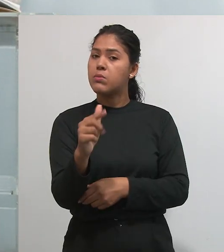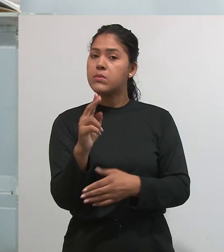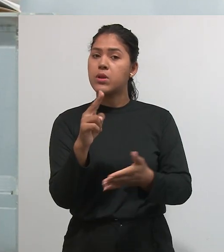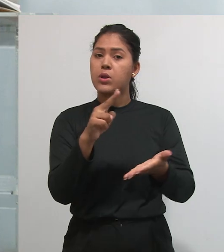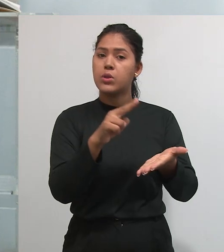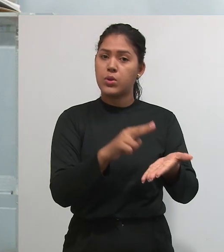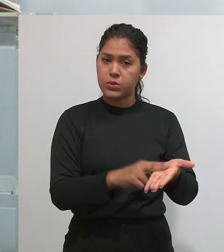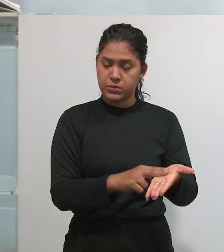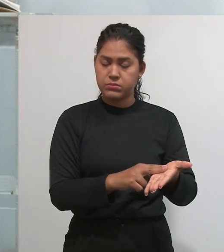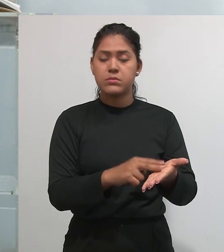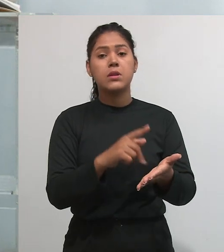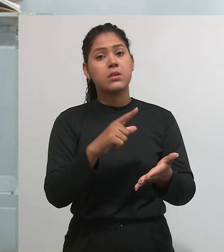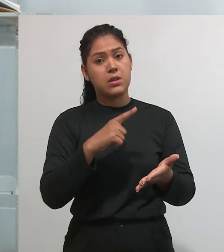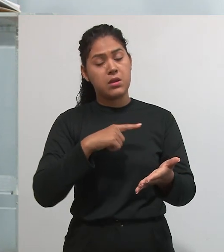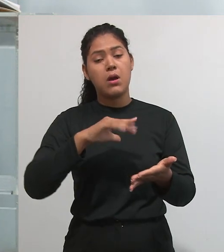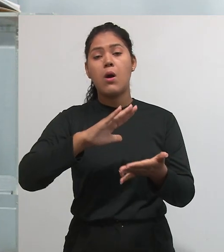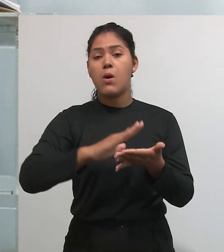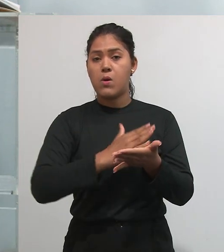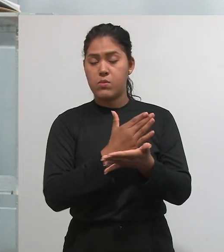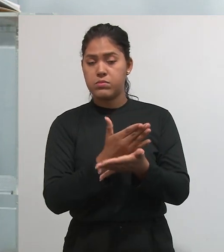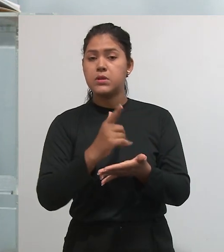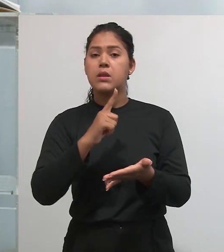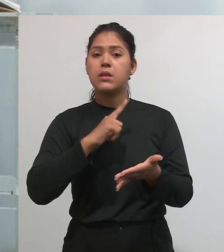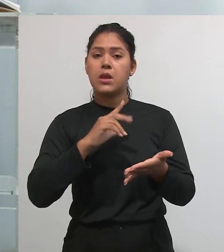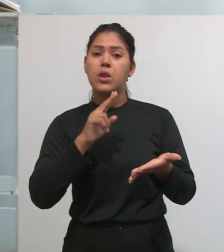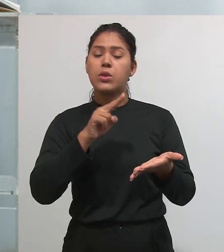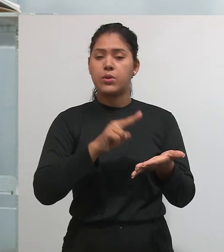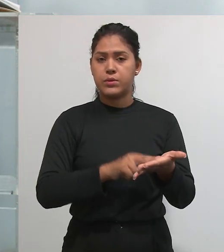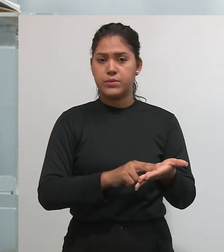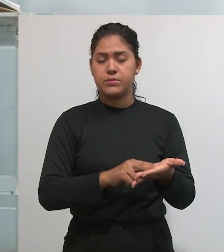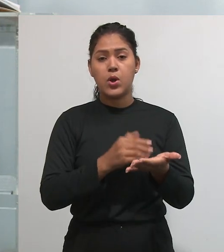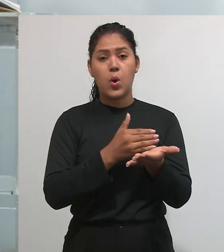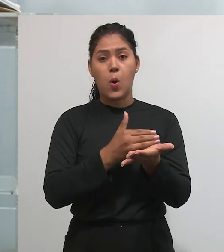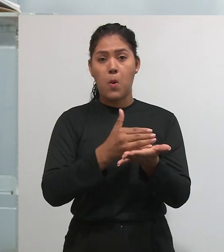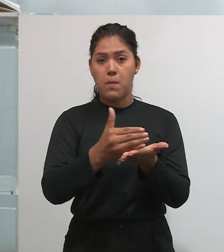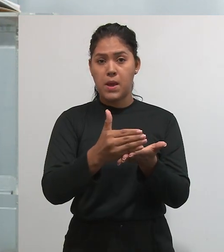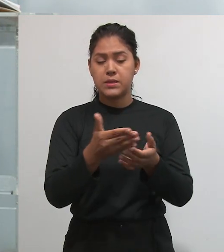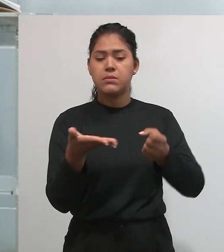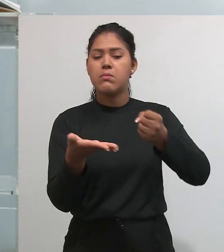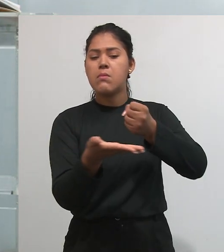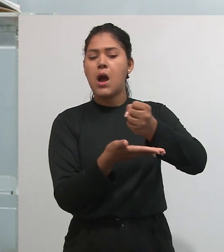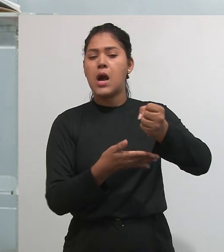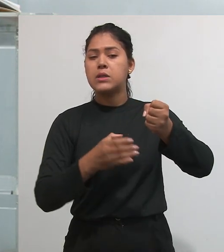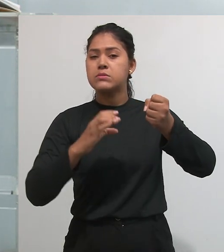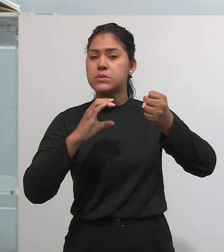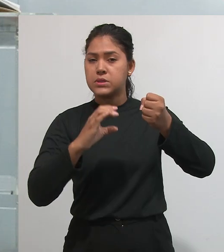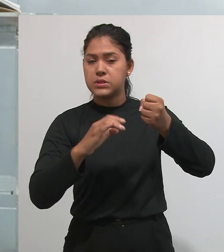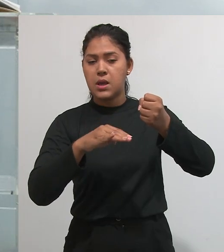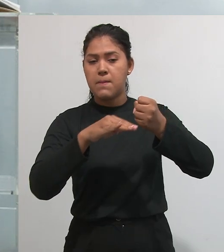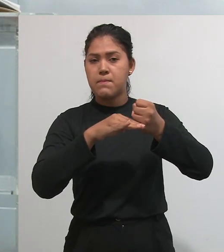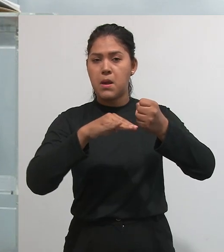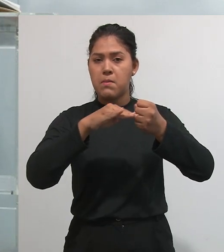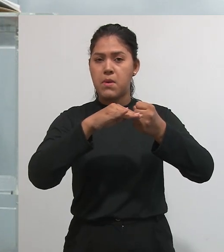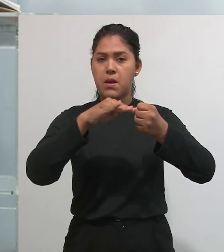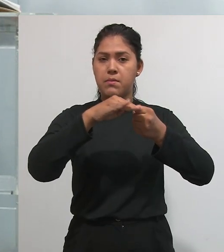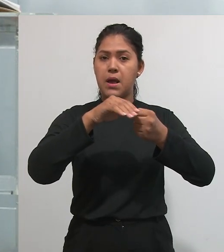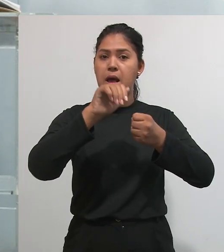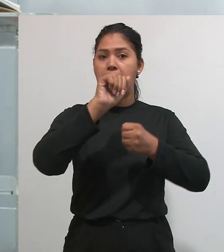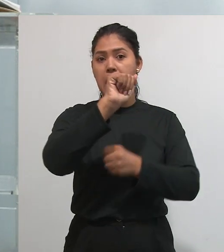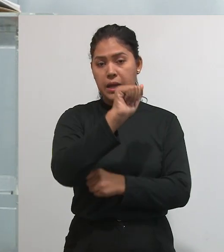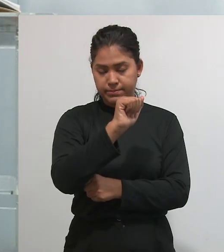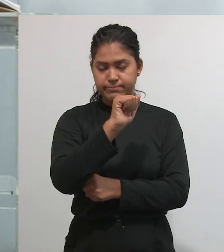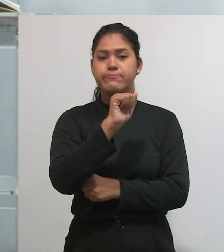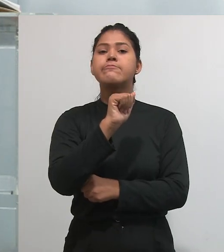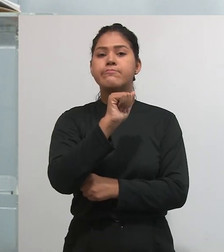que possuem qualificações, começando no C, onde é o nível mais baixo, até chegar no nível A. Então,